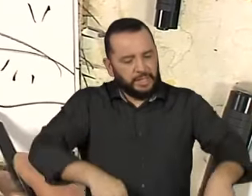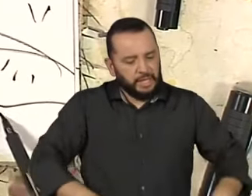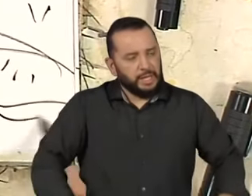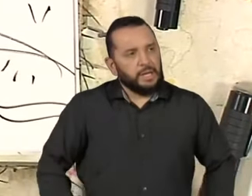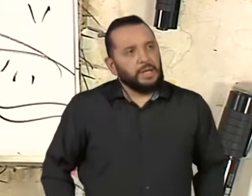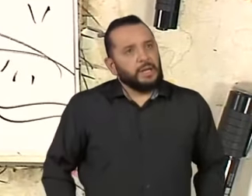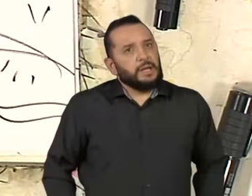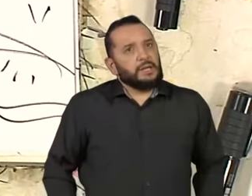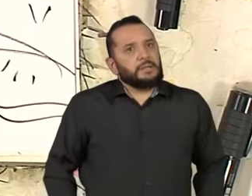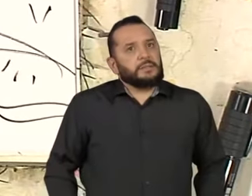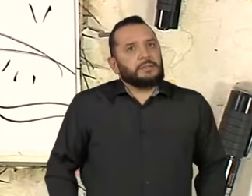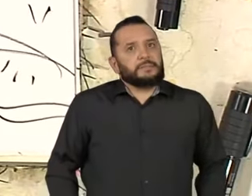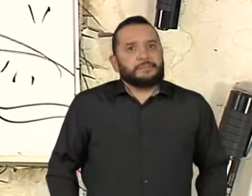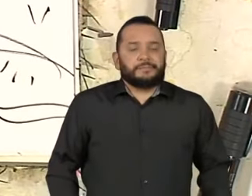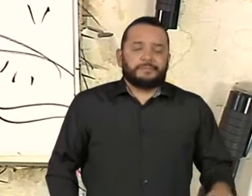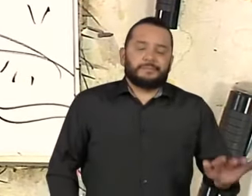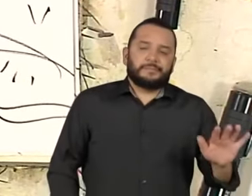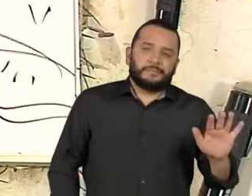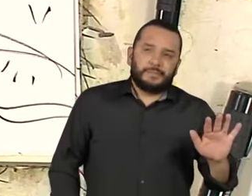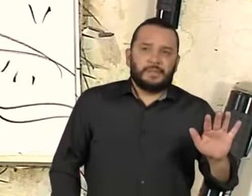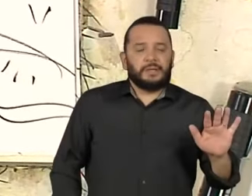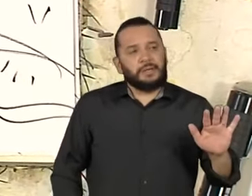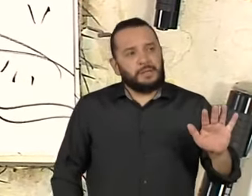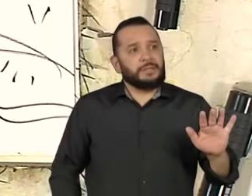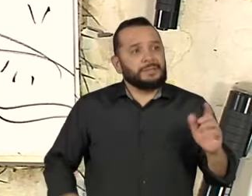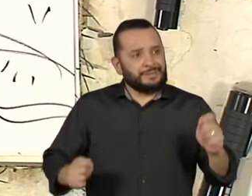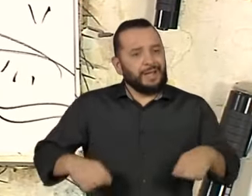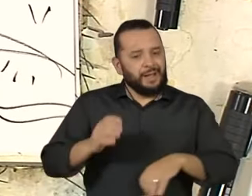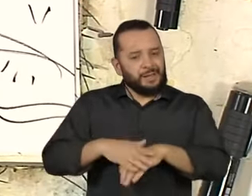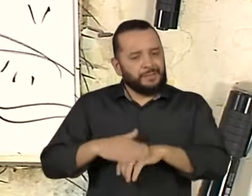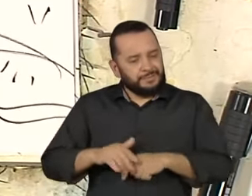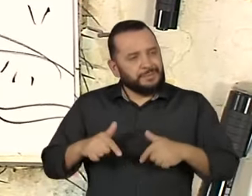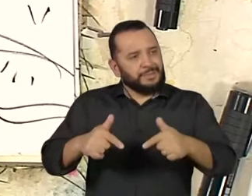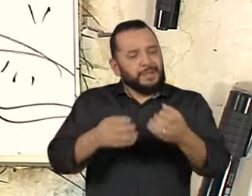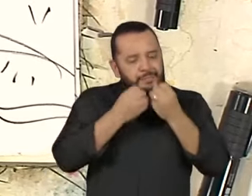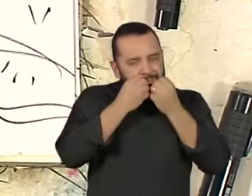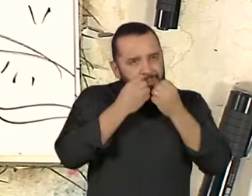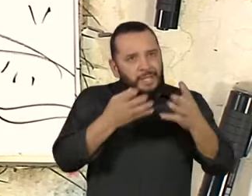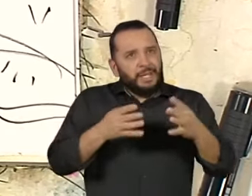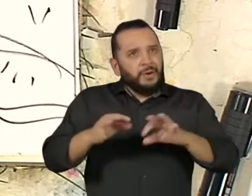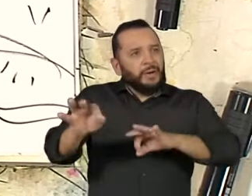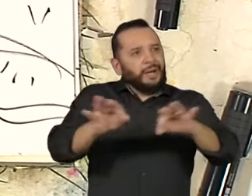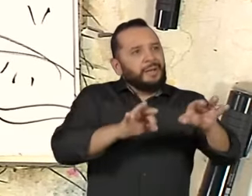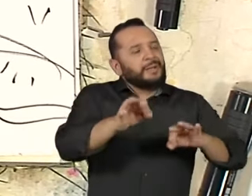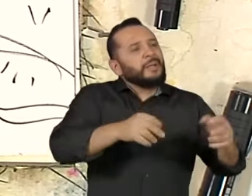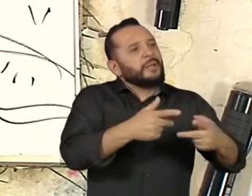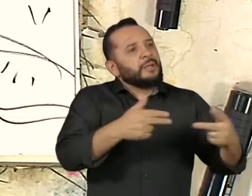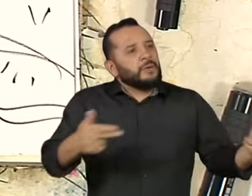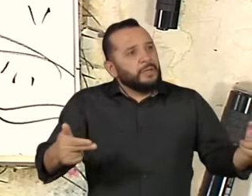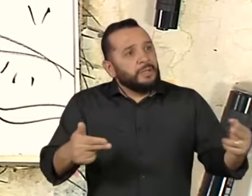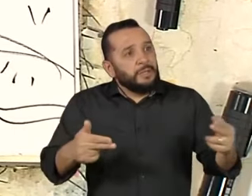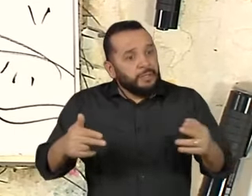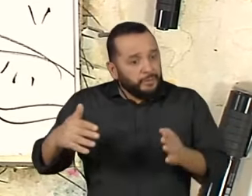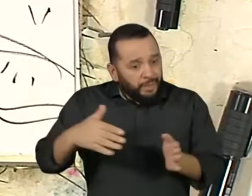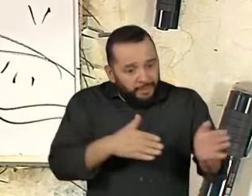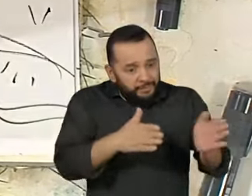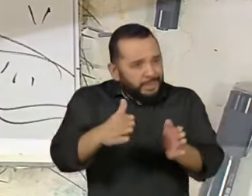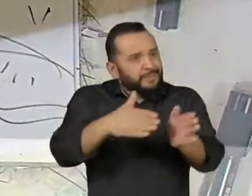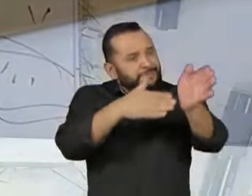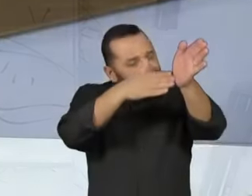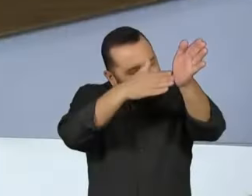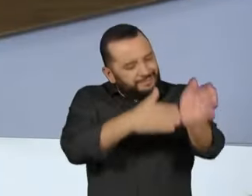sabe? Evidentemente que você pode fazer bem feito, reorganizando as coisas, num caminho sólido, né?